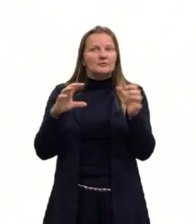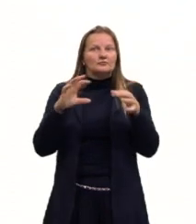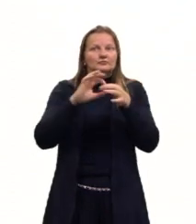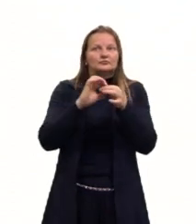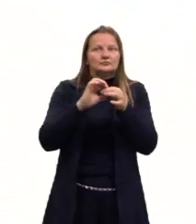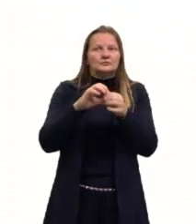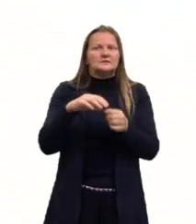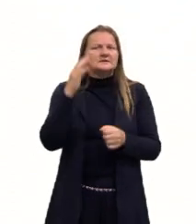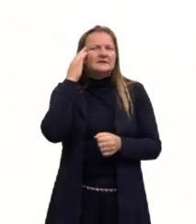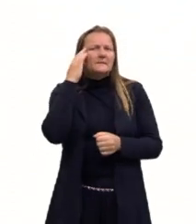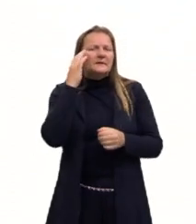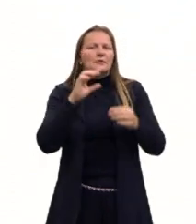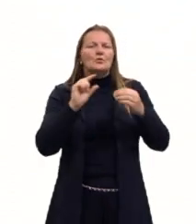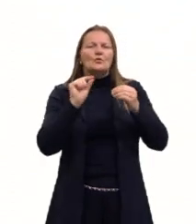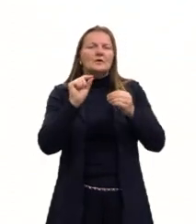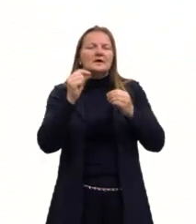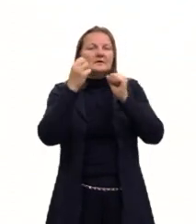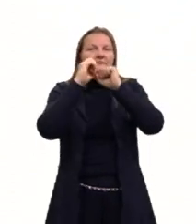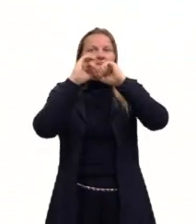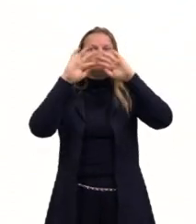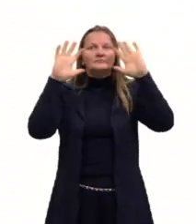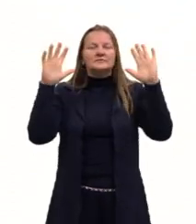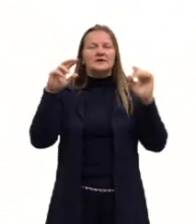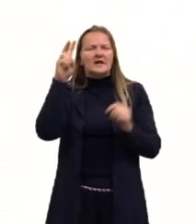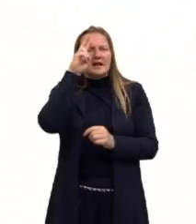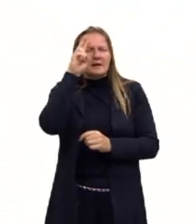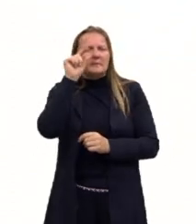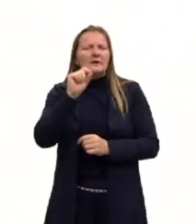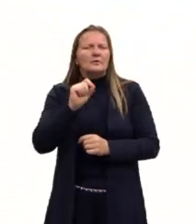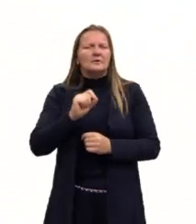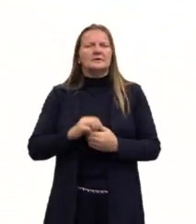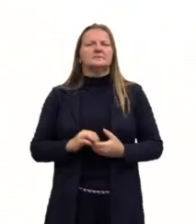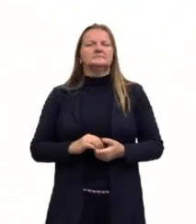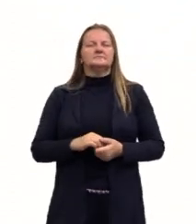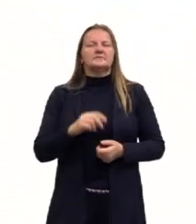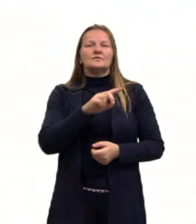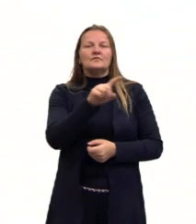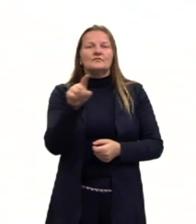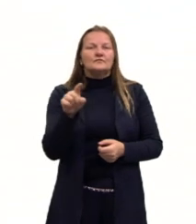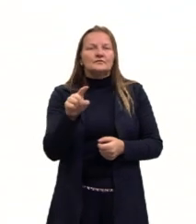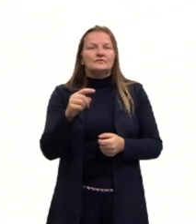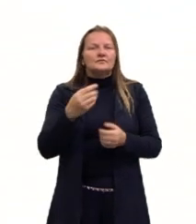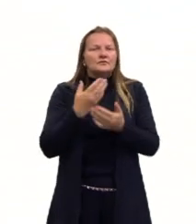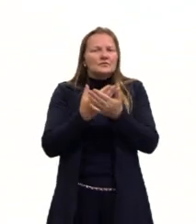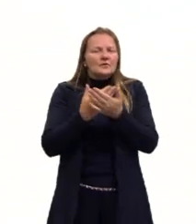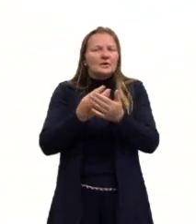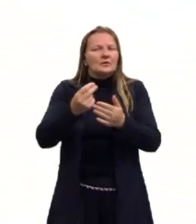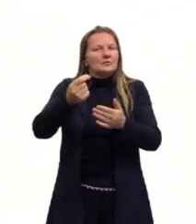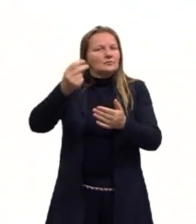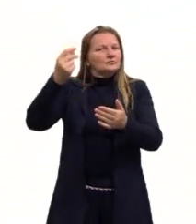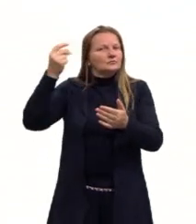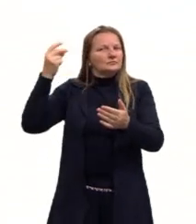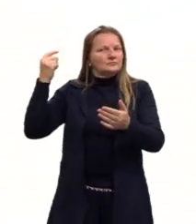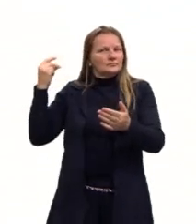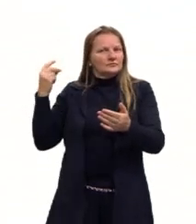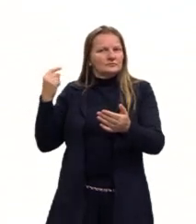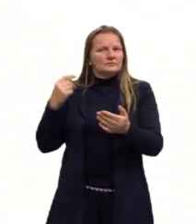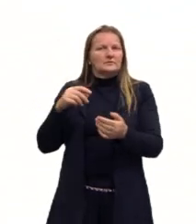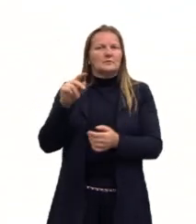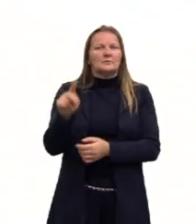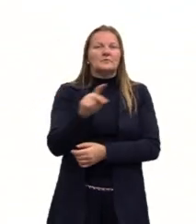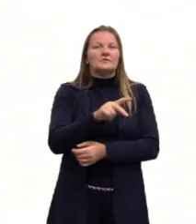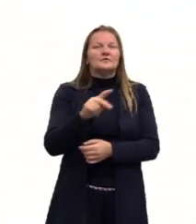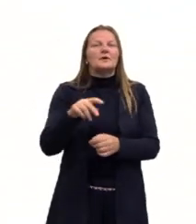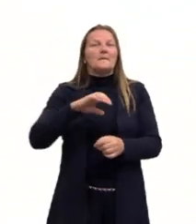primeiro entender e relembrar, se vocês forem lá para as nossas aulas, as aulas da professora